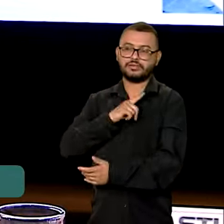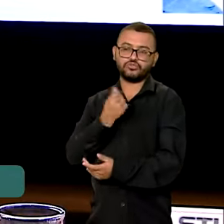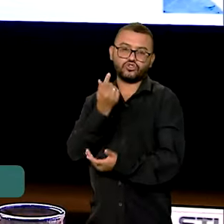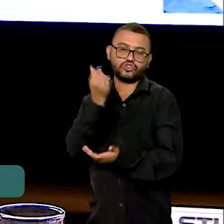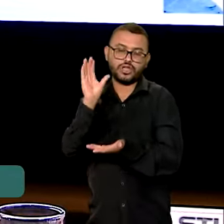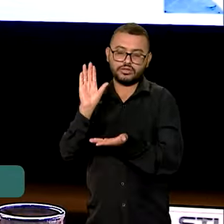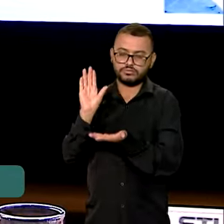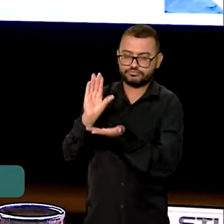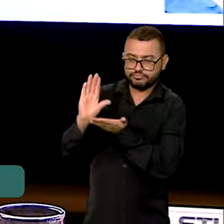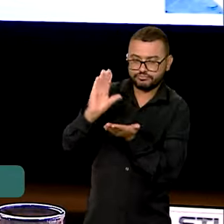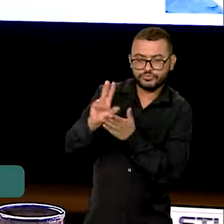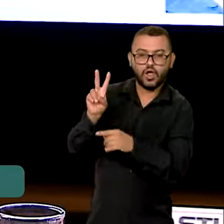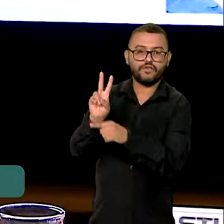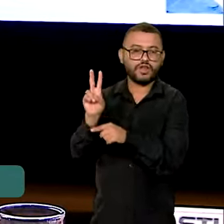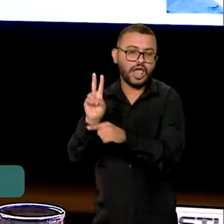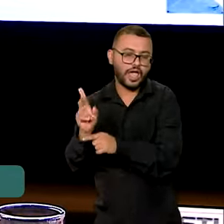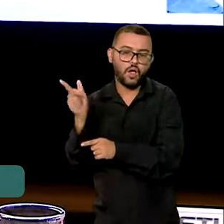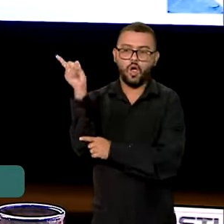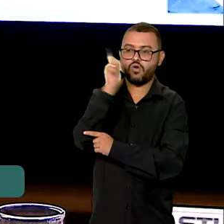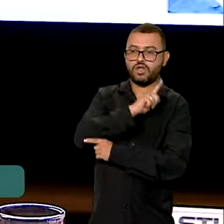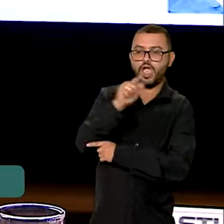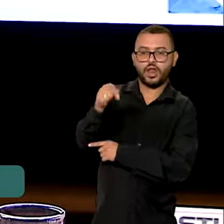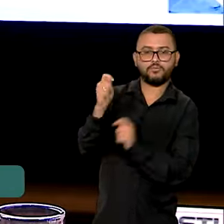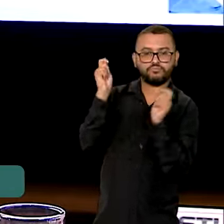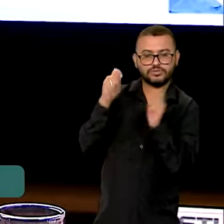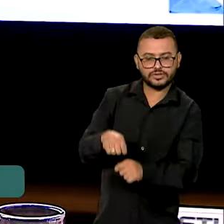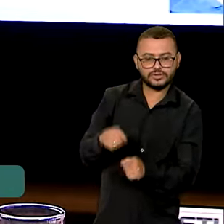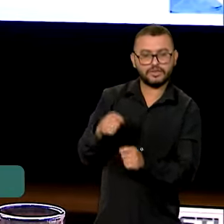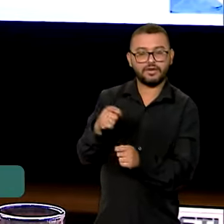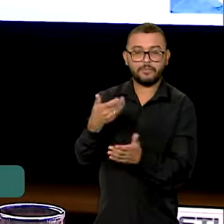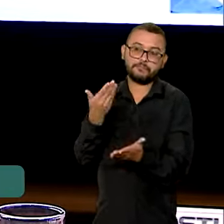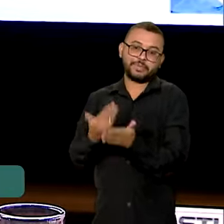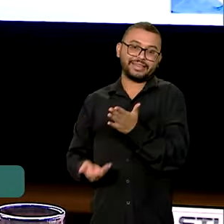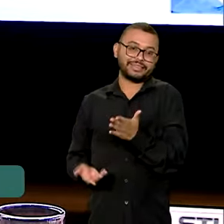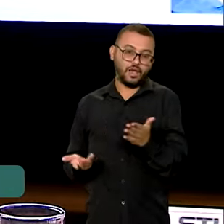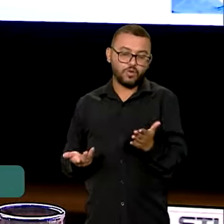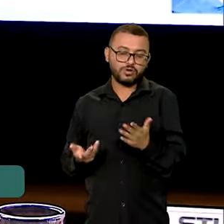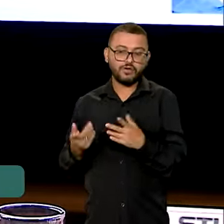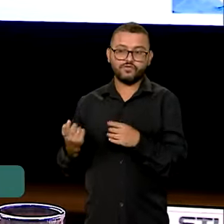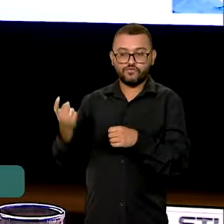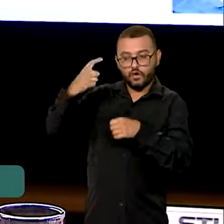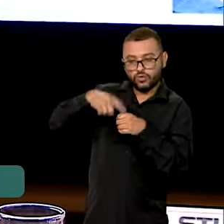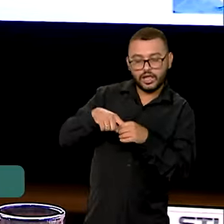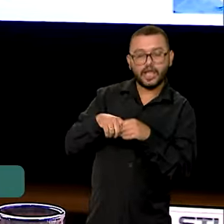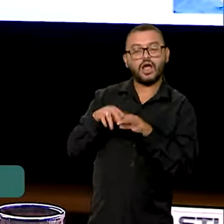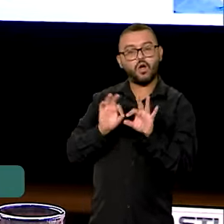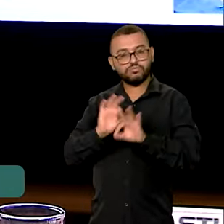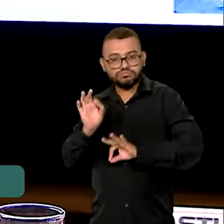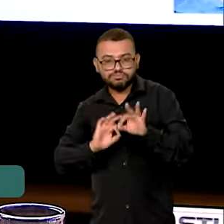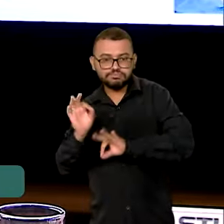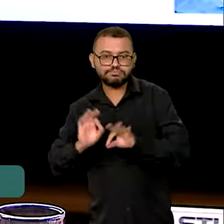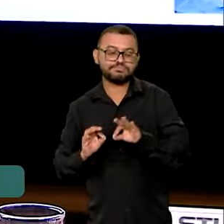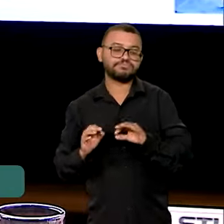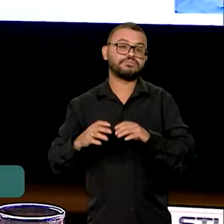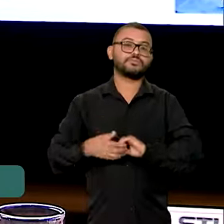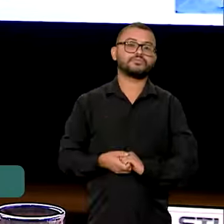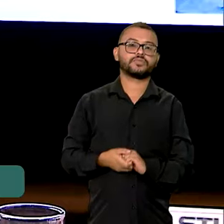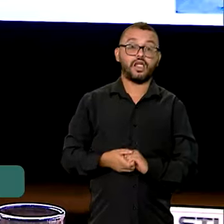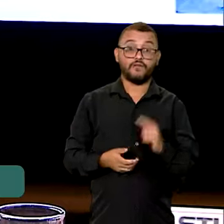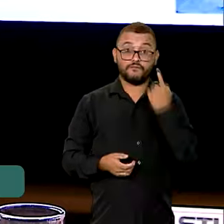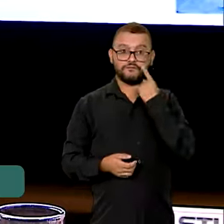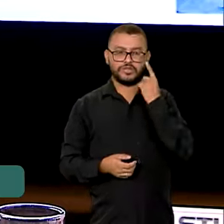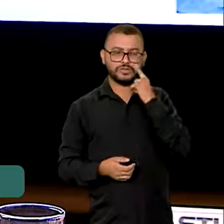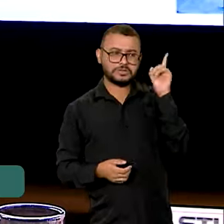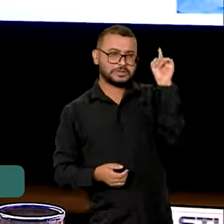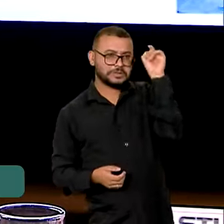de créditos, investimentos para que possam recompor tudo o que foi perdido com essas chuvas. E aí, veja bem, diante de tanto cenário, tanta